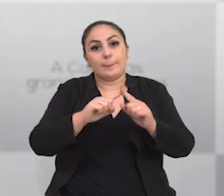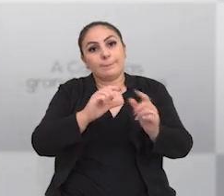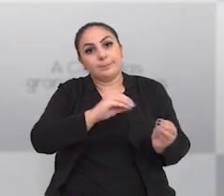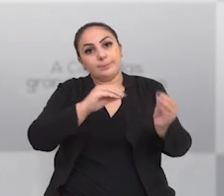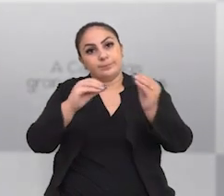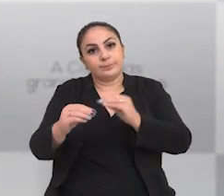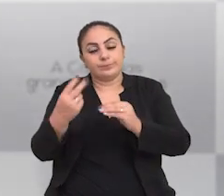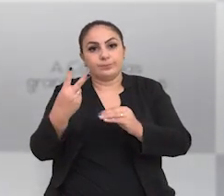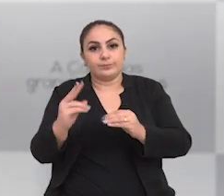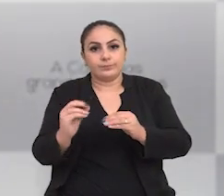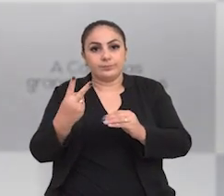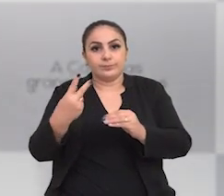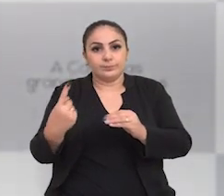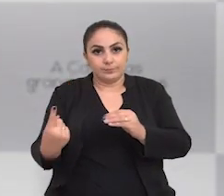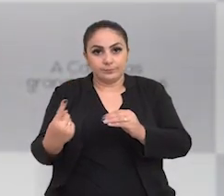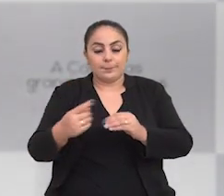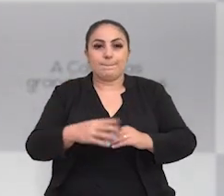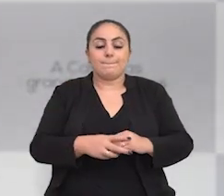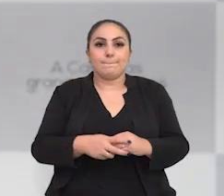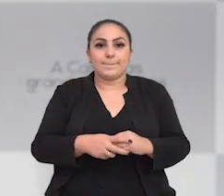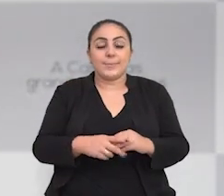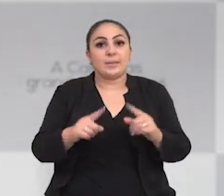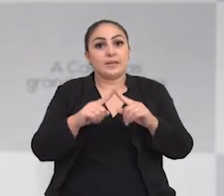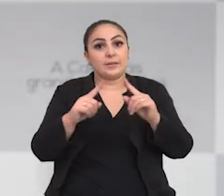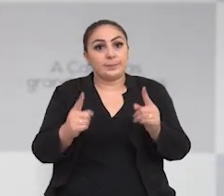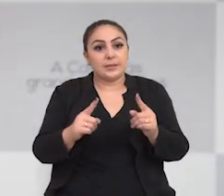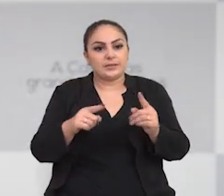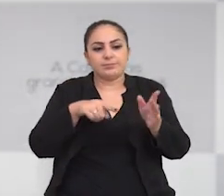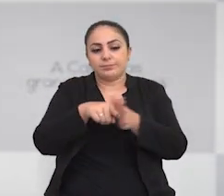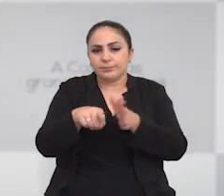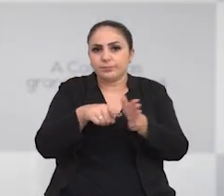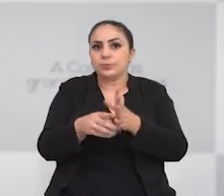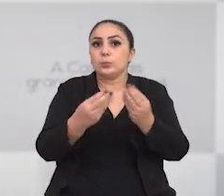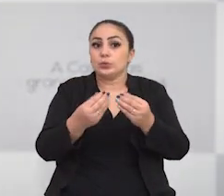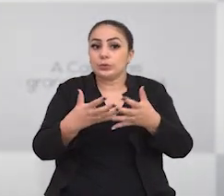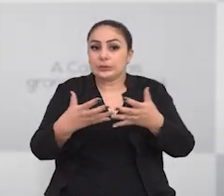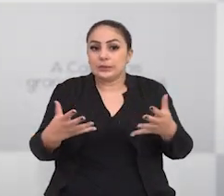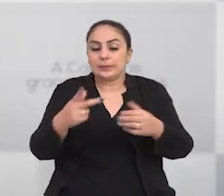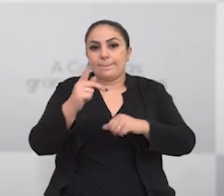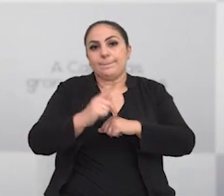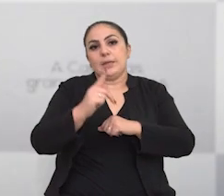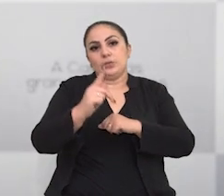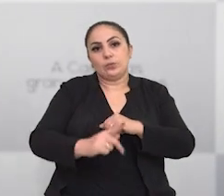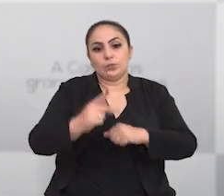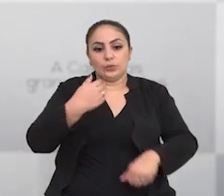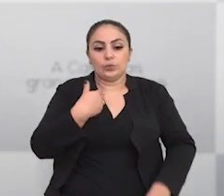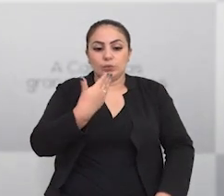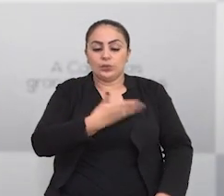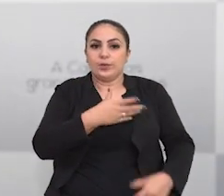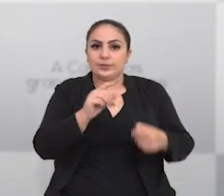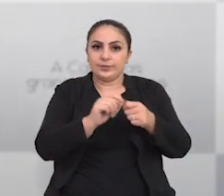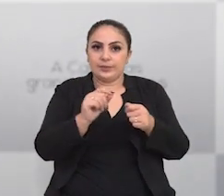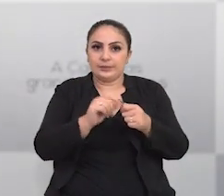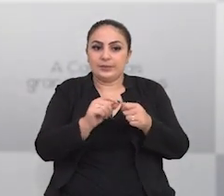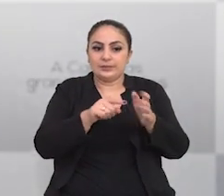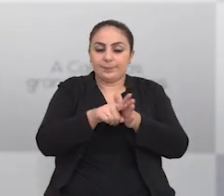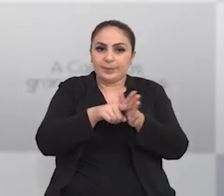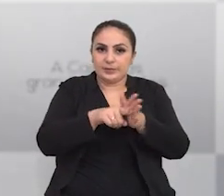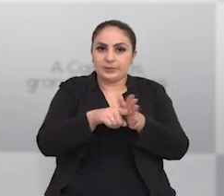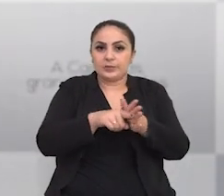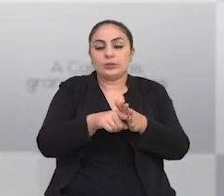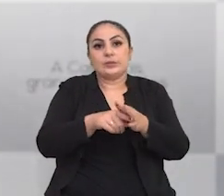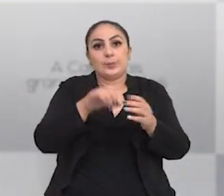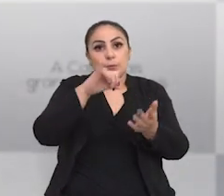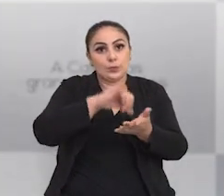transferido, em função da pandemia, para 2021. Mas é um questionamento muito grande, Passfundo, para nós fazer esse